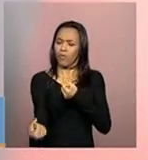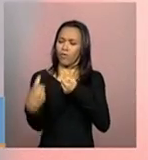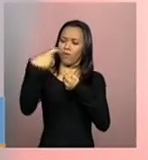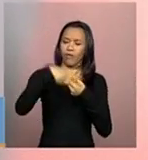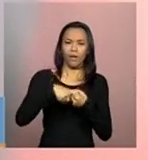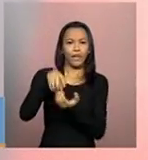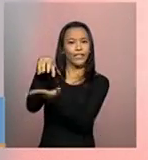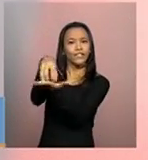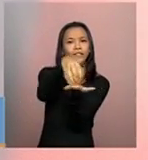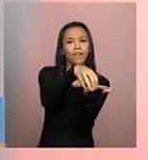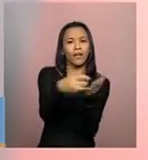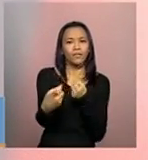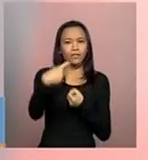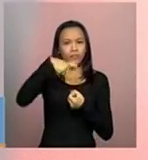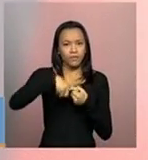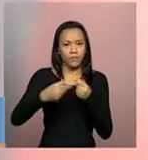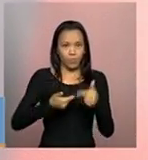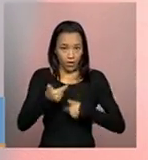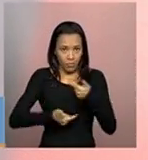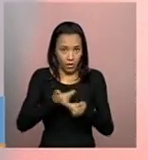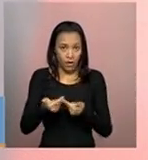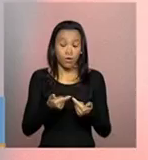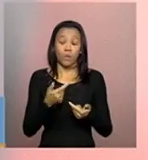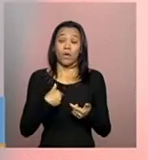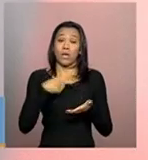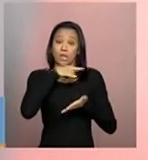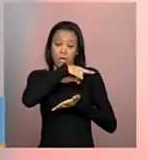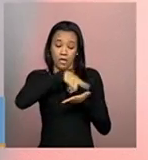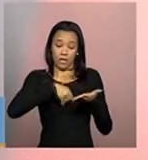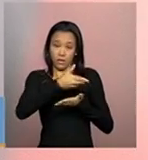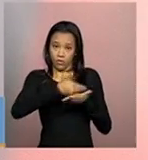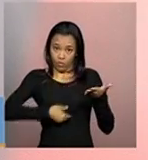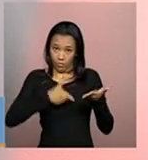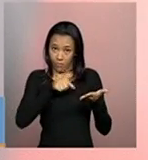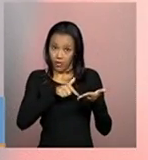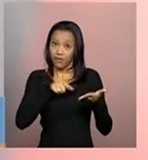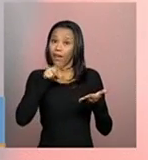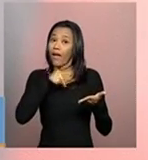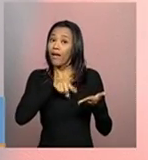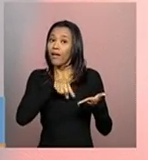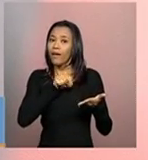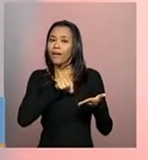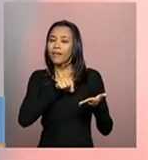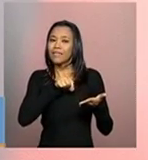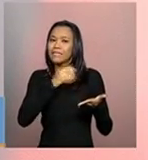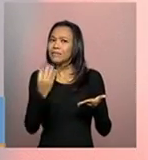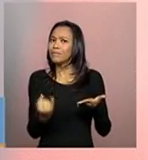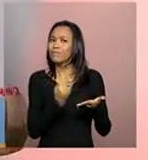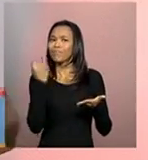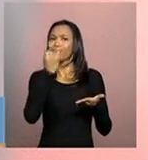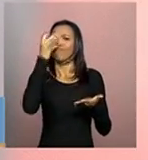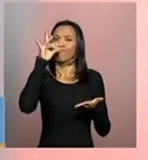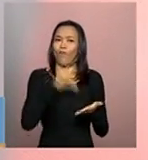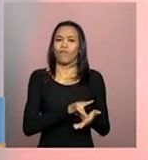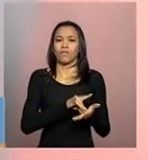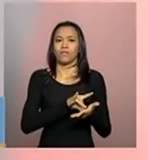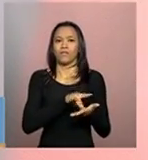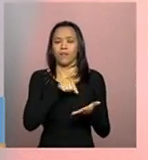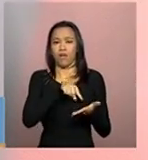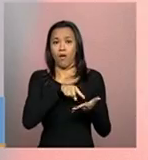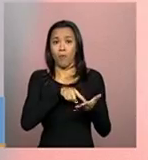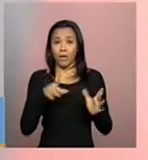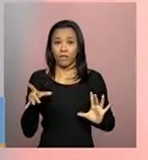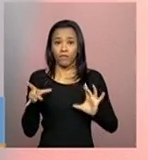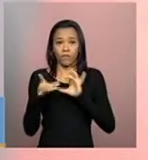O cadastro, ele é uma forma de vinculação da entidade ao Sistema Único de